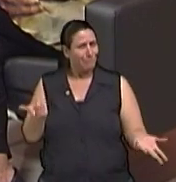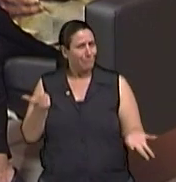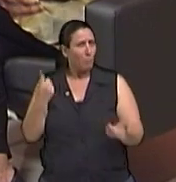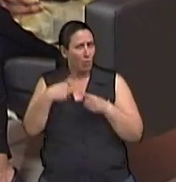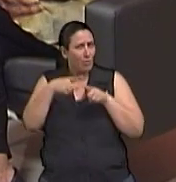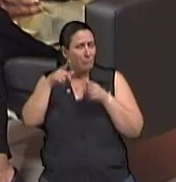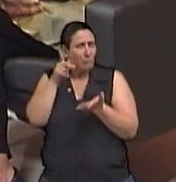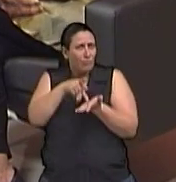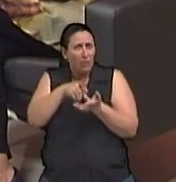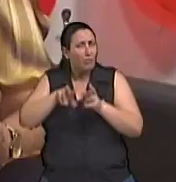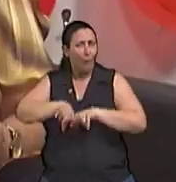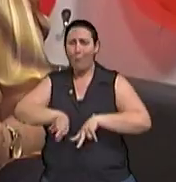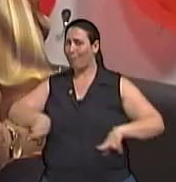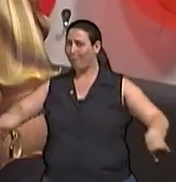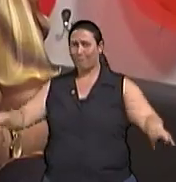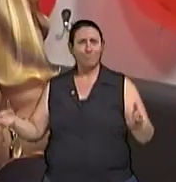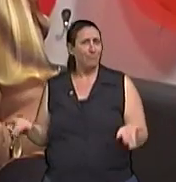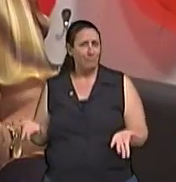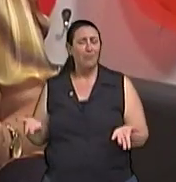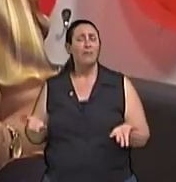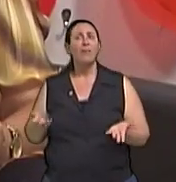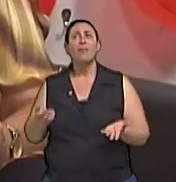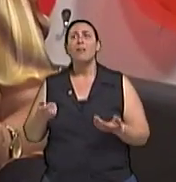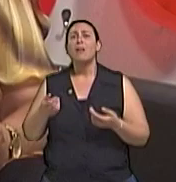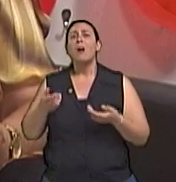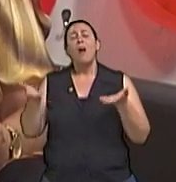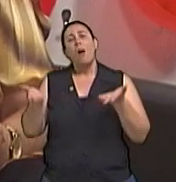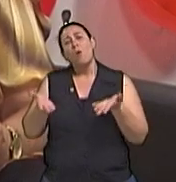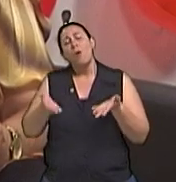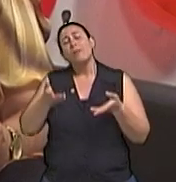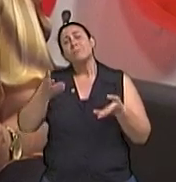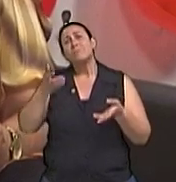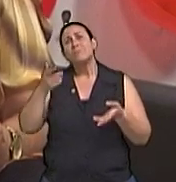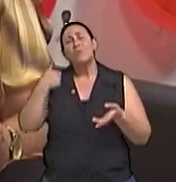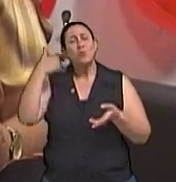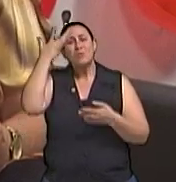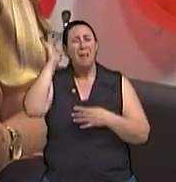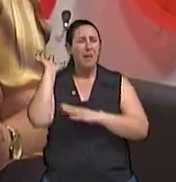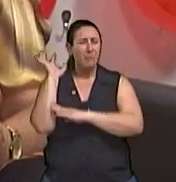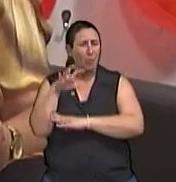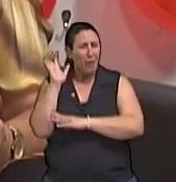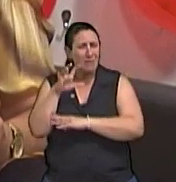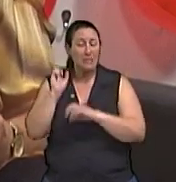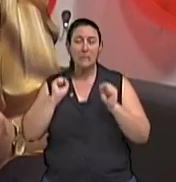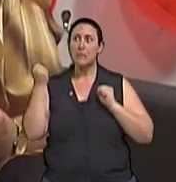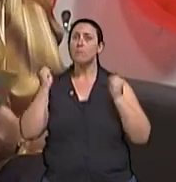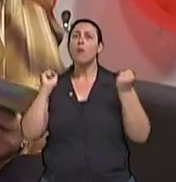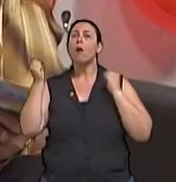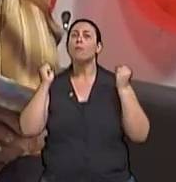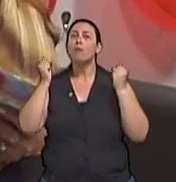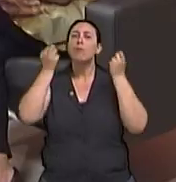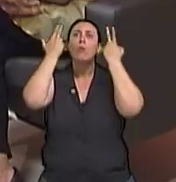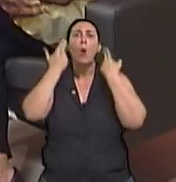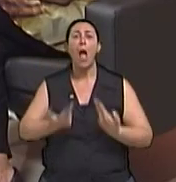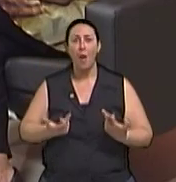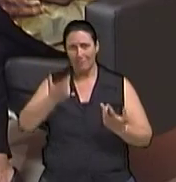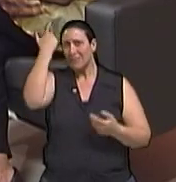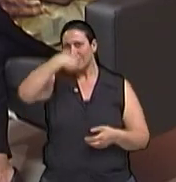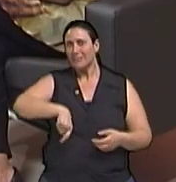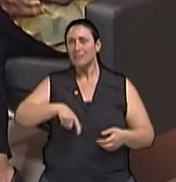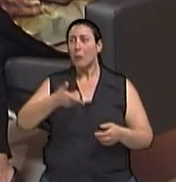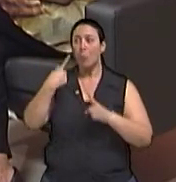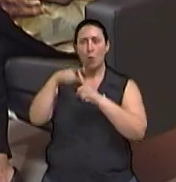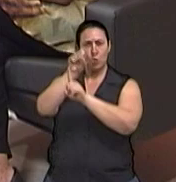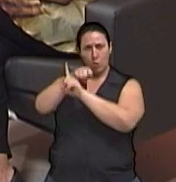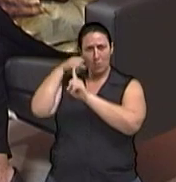Mas isso também, eu não sei se o senhor concorda, é influenciado por essa ansiedade natural nesta sociedade